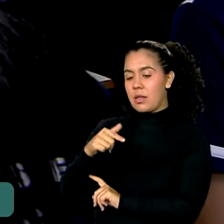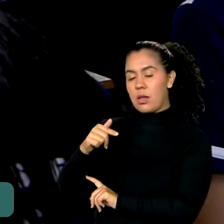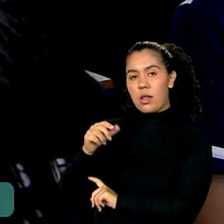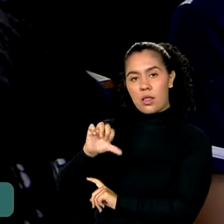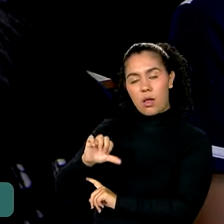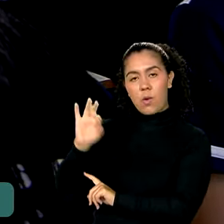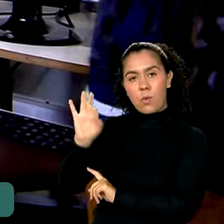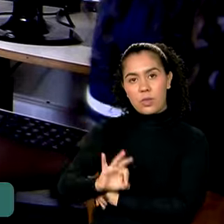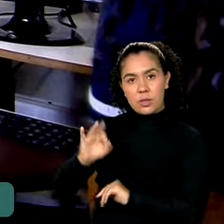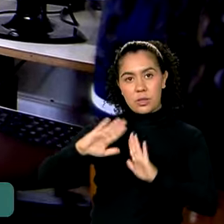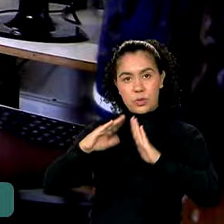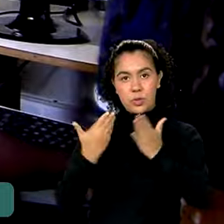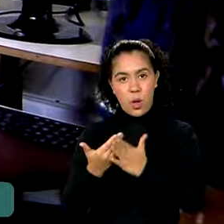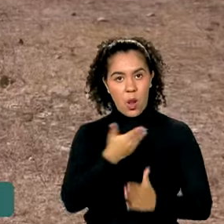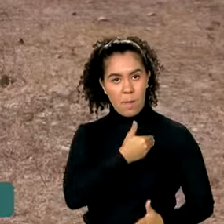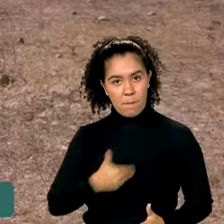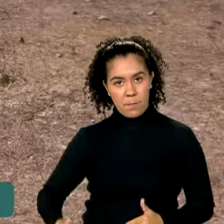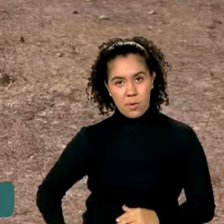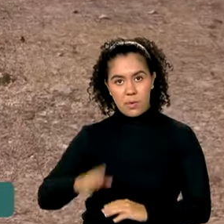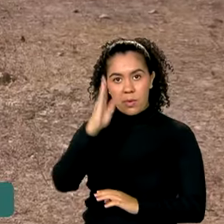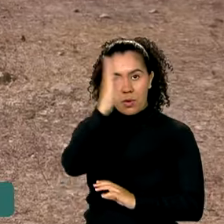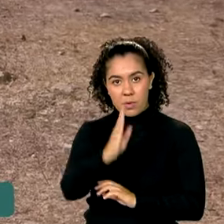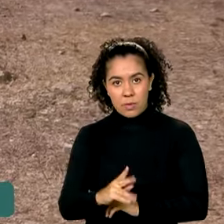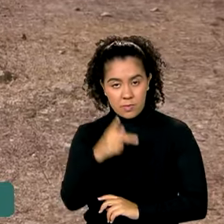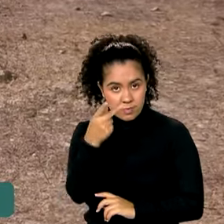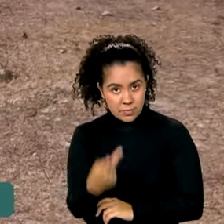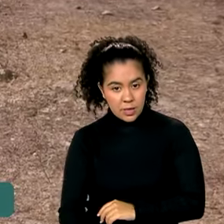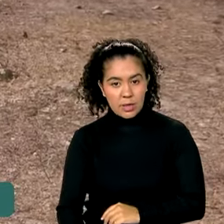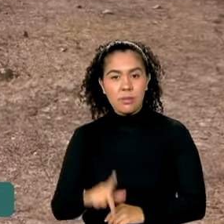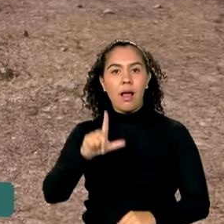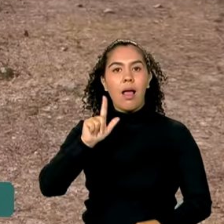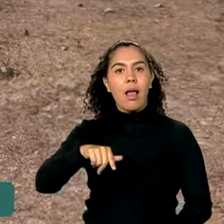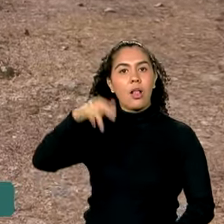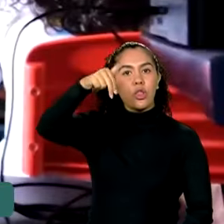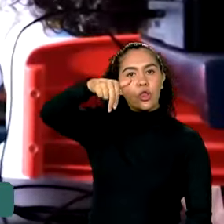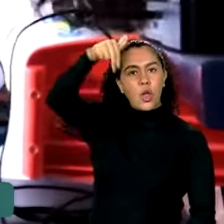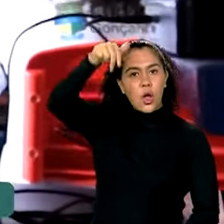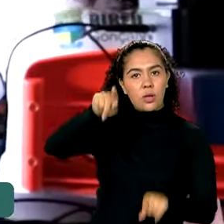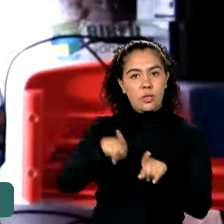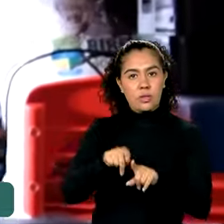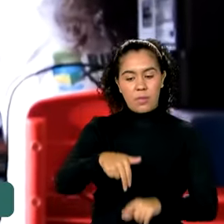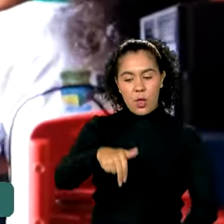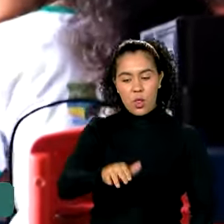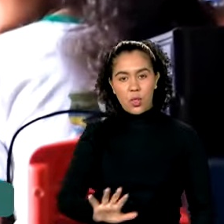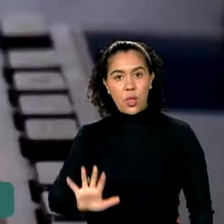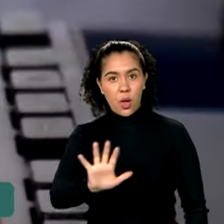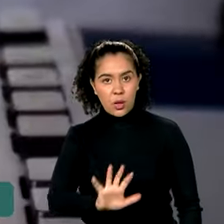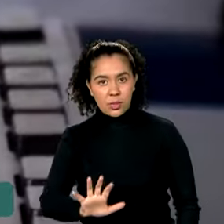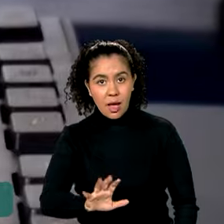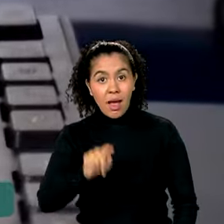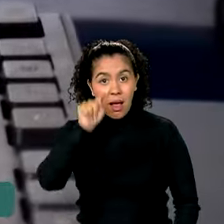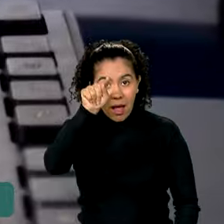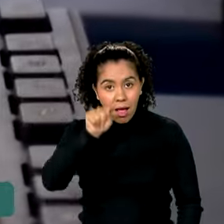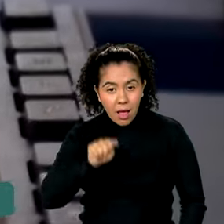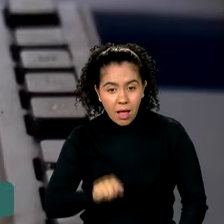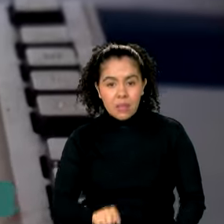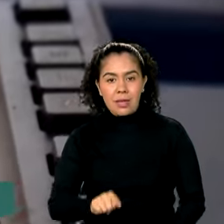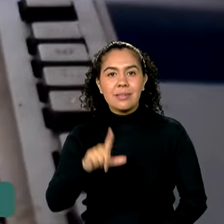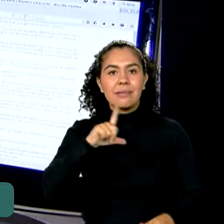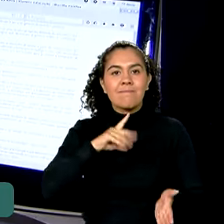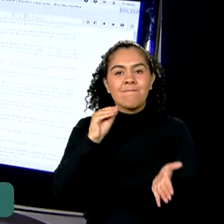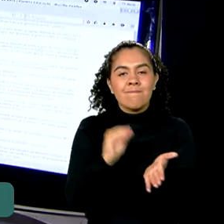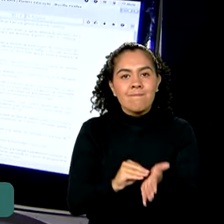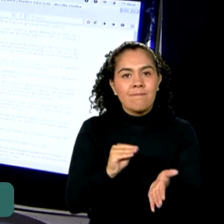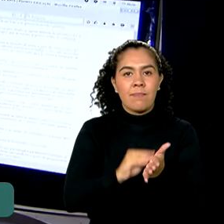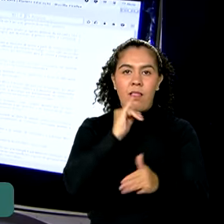escolas públicas brasileiras se localizam no norte e nordeste regiões carentes de conectividade